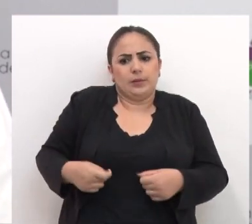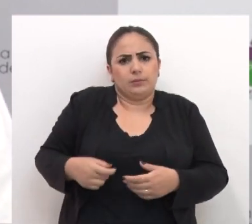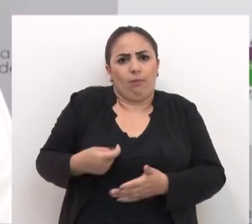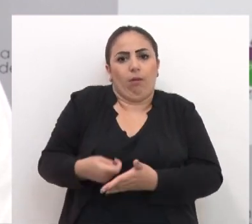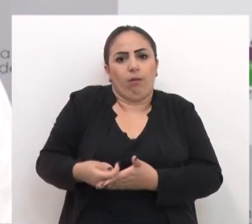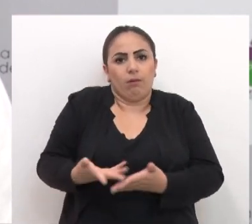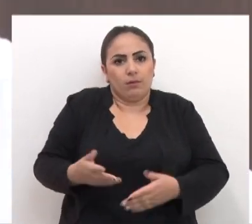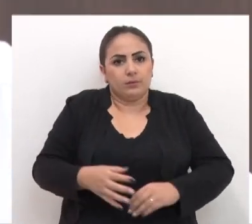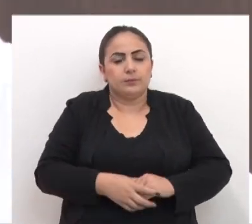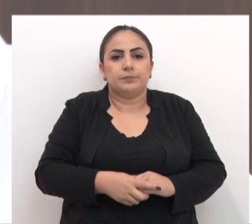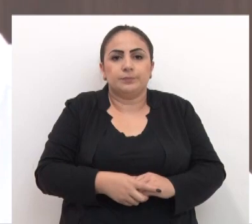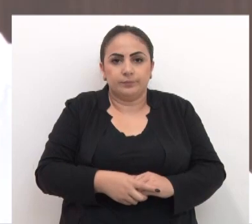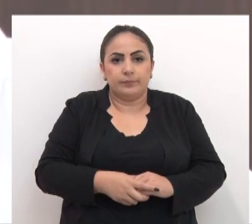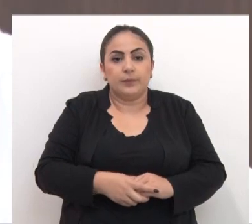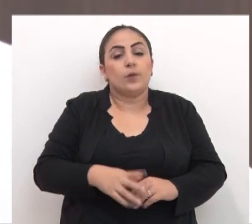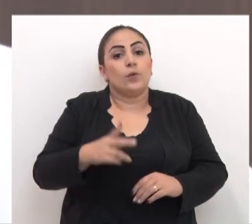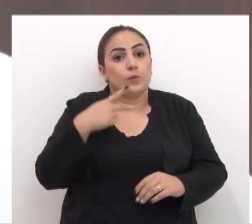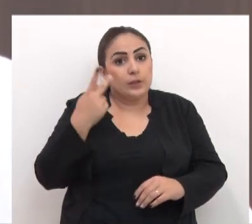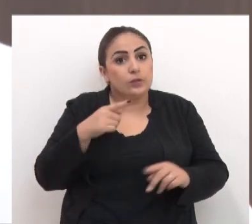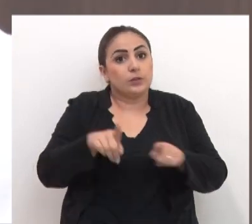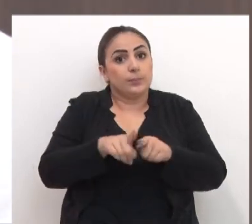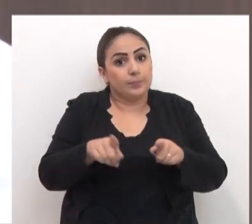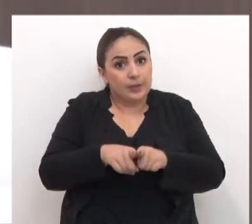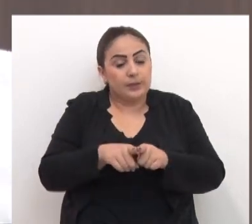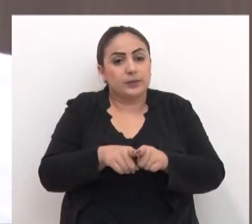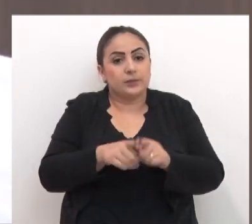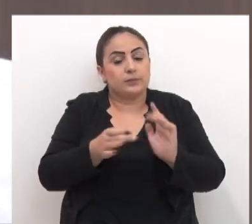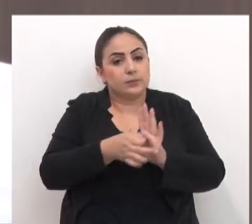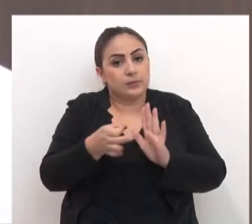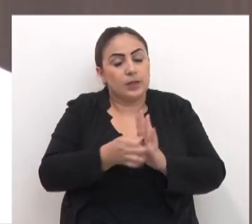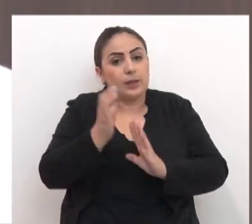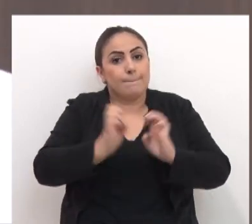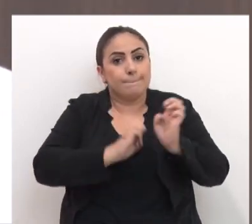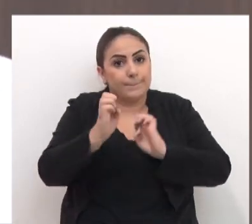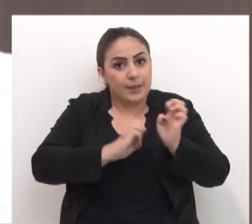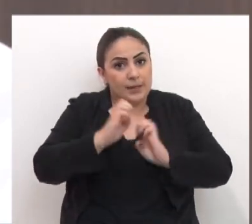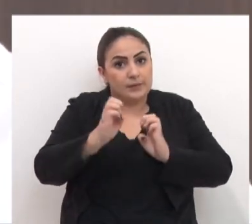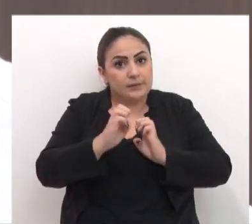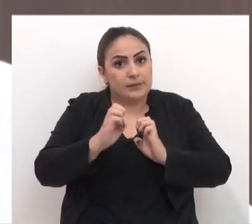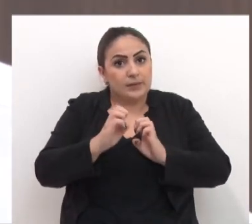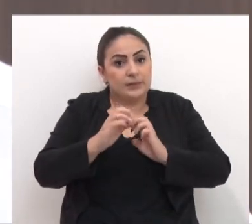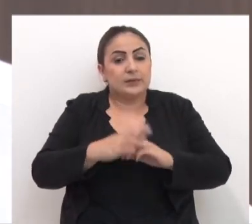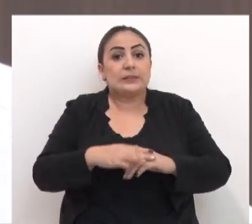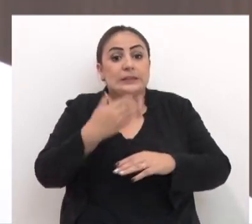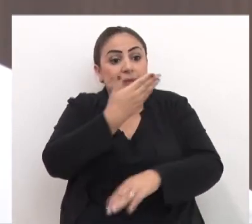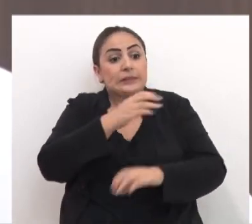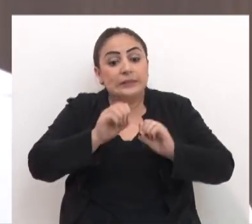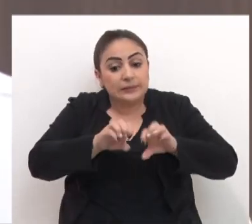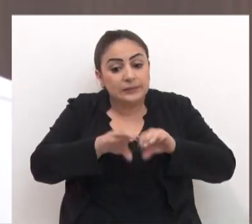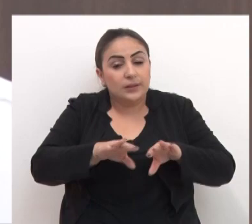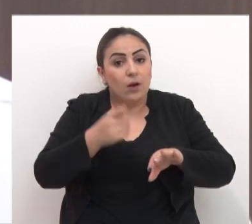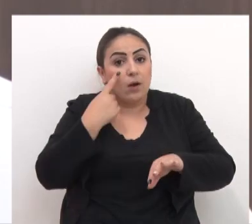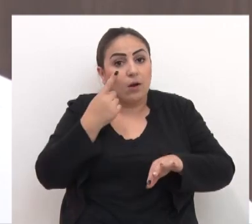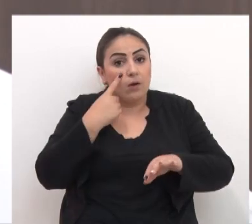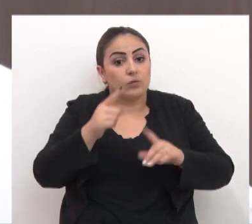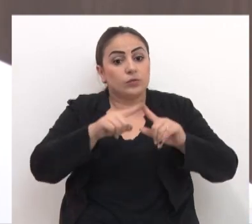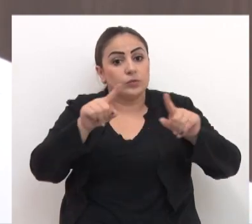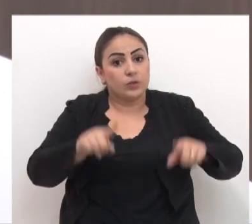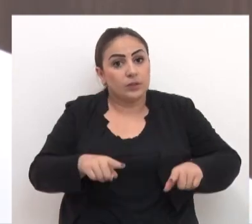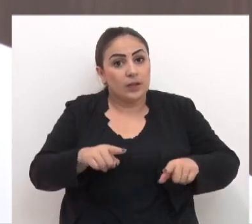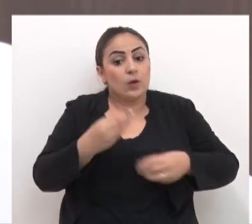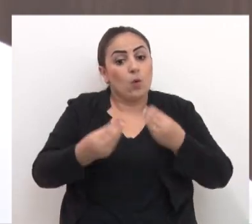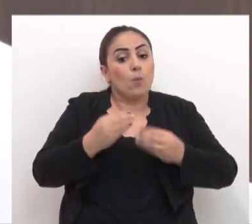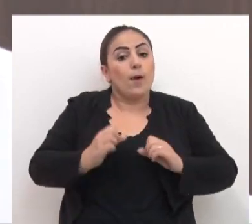ficar aguentando isso não O parlamentar também sugere que as empresas de transporte público treinem os trabalhadores para que